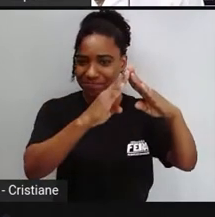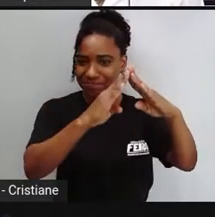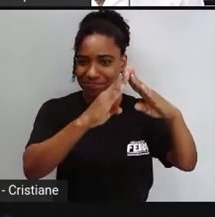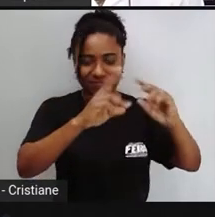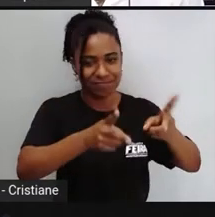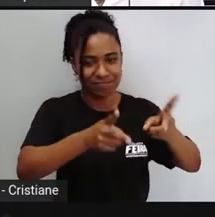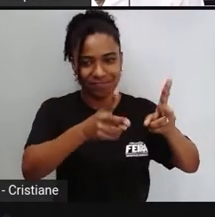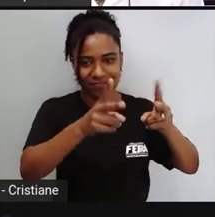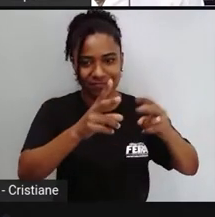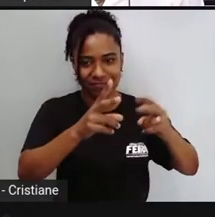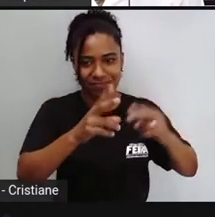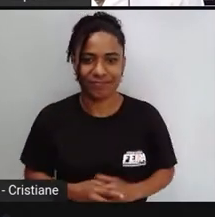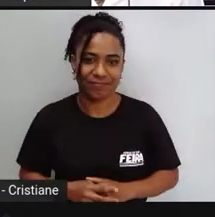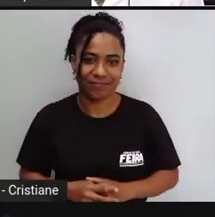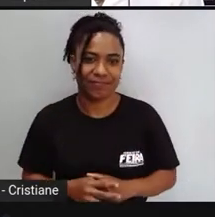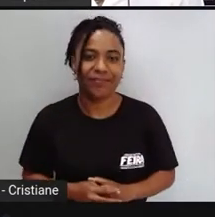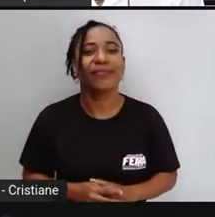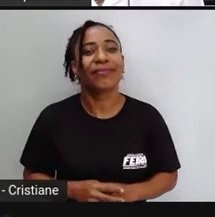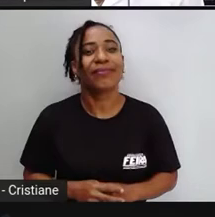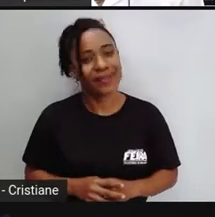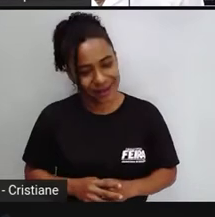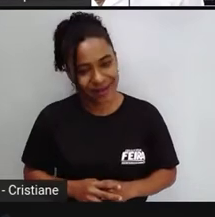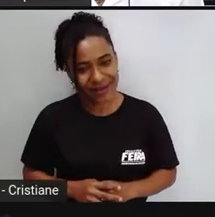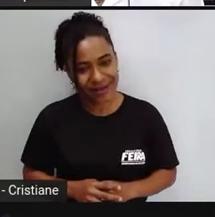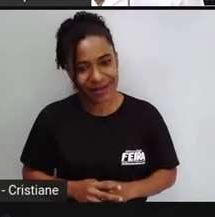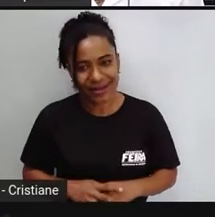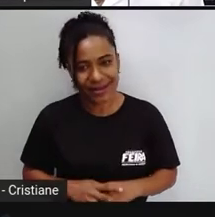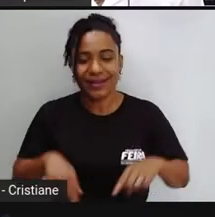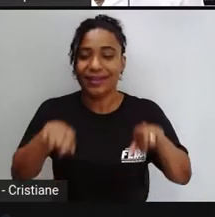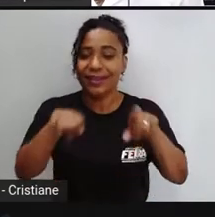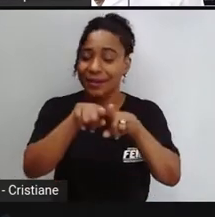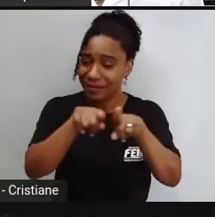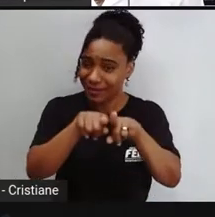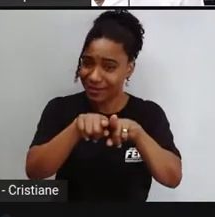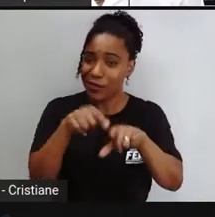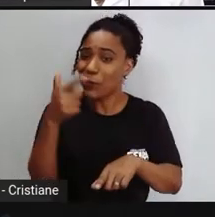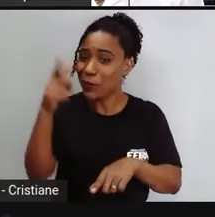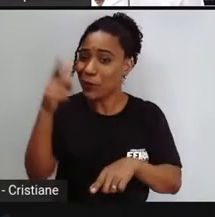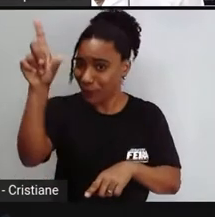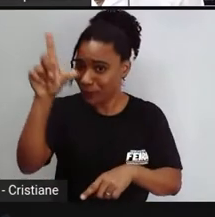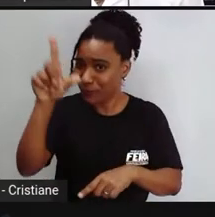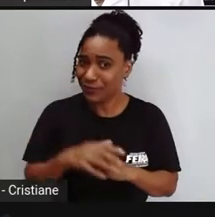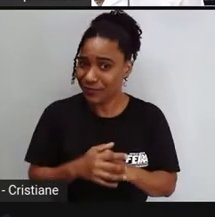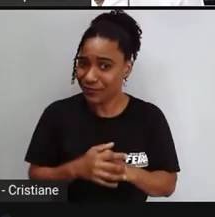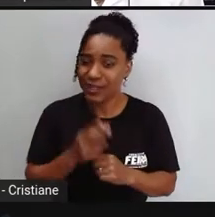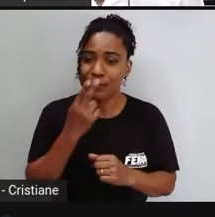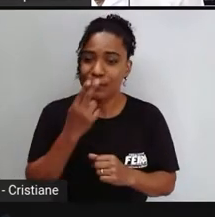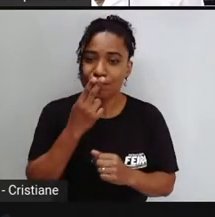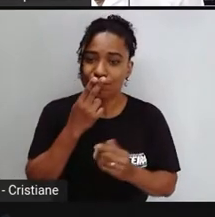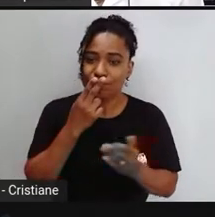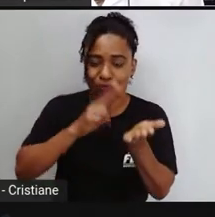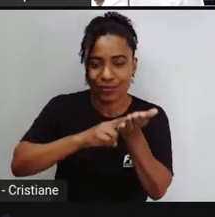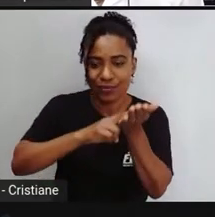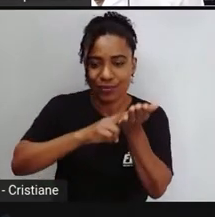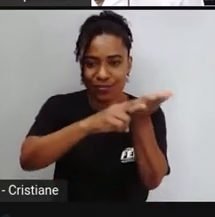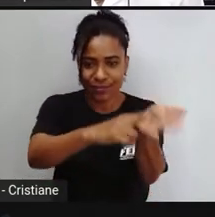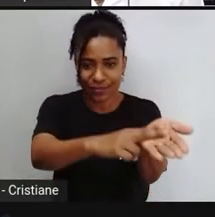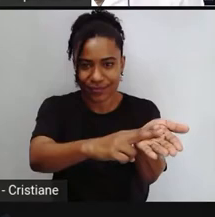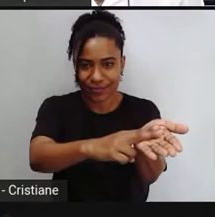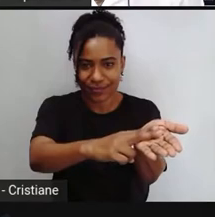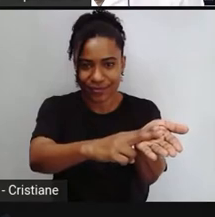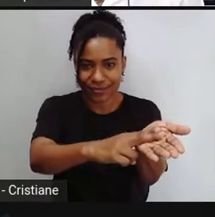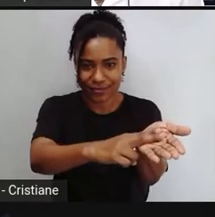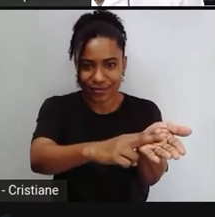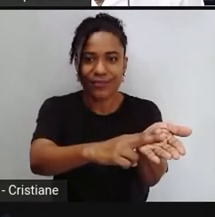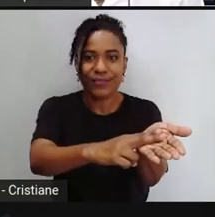até os correios entregam carta professor professor Felipe Lagoa do